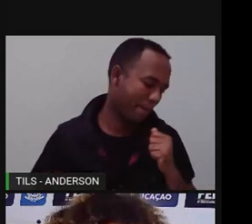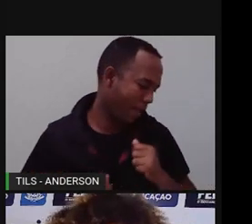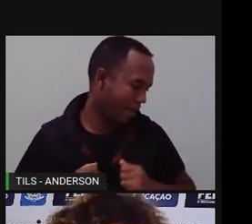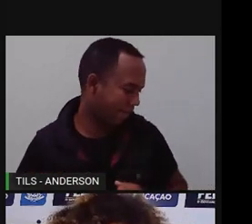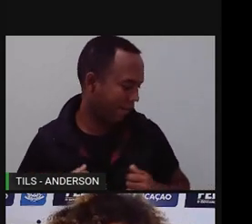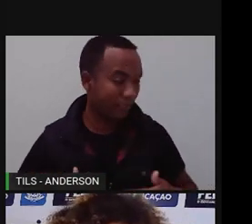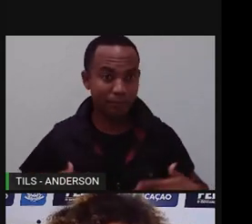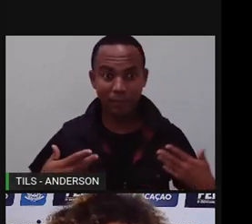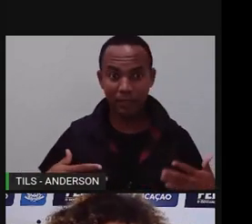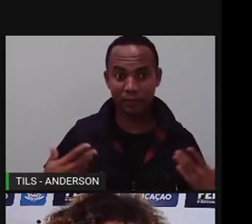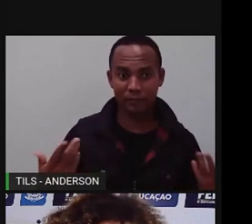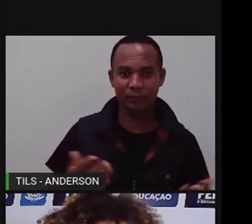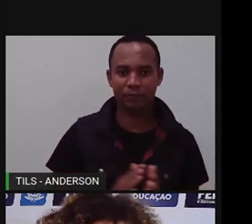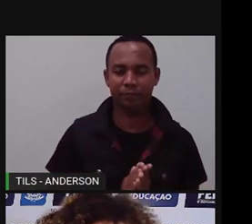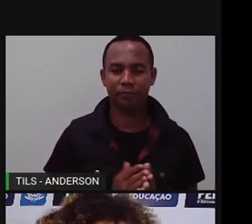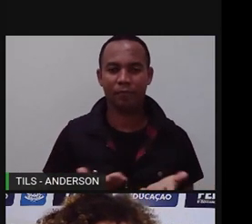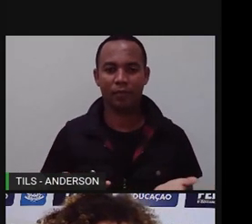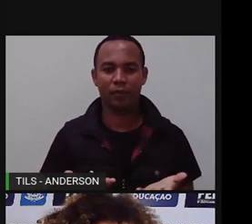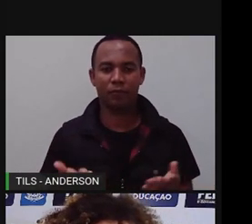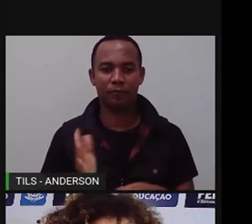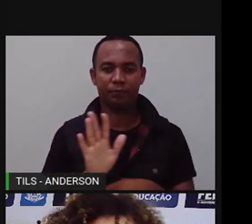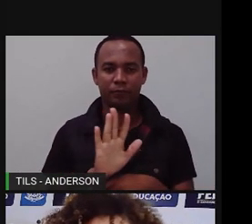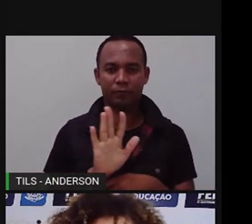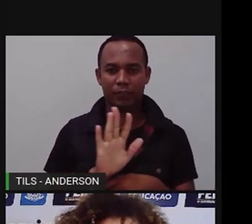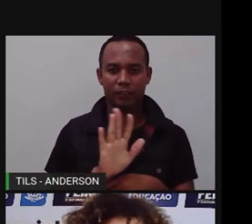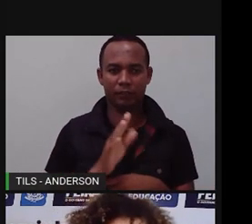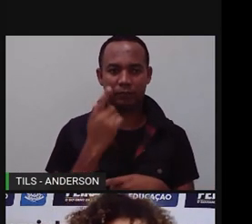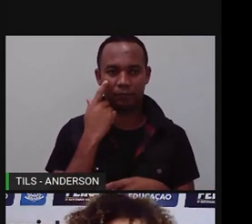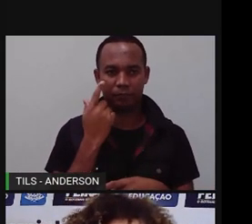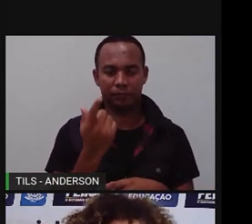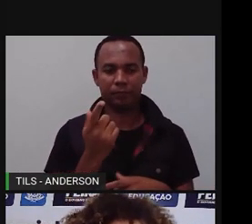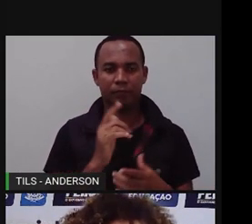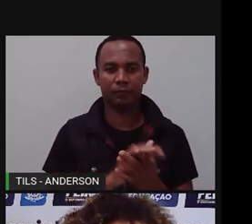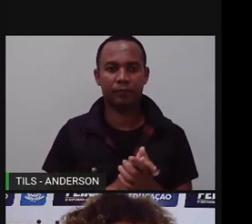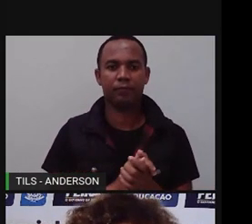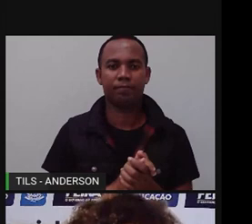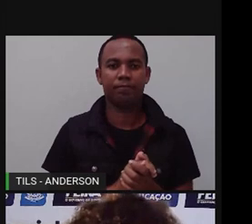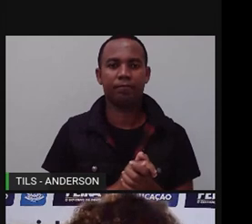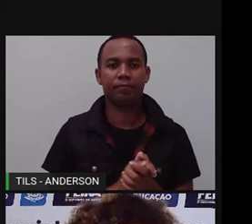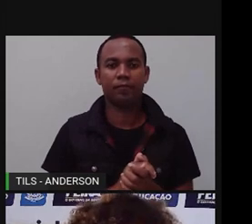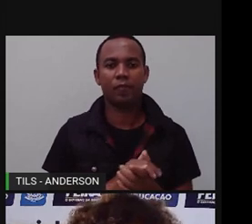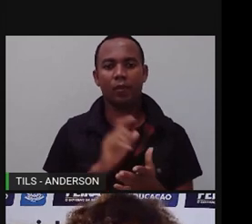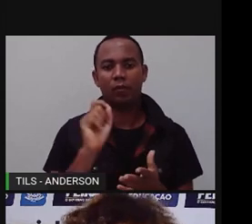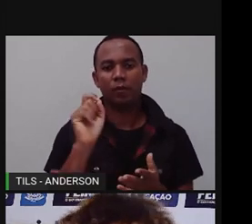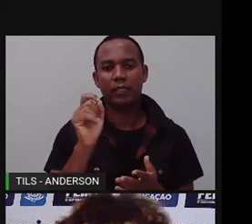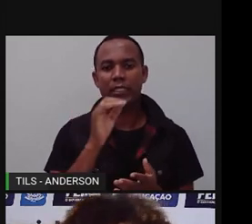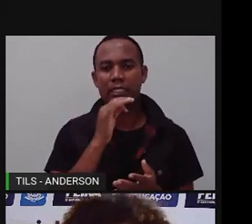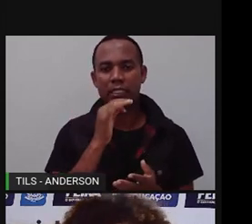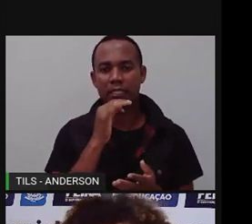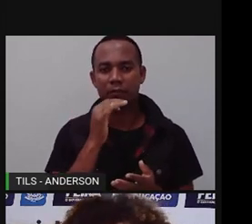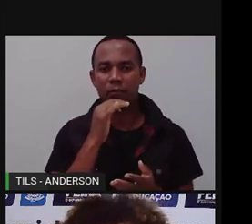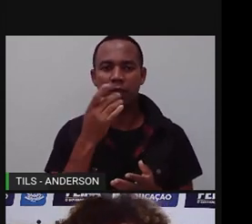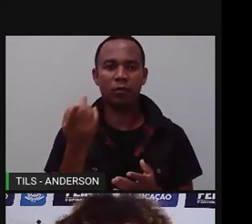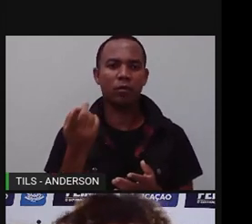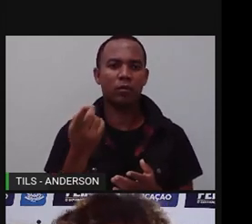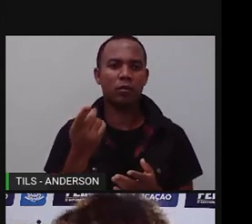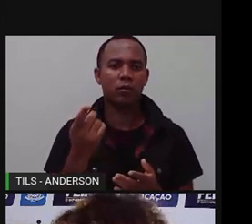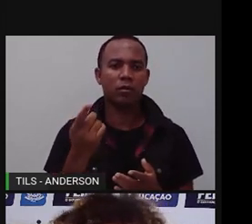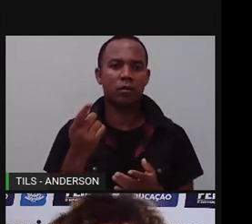Nosso próximo slide aqui. Moleque, quiabo, fubá,